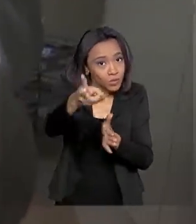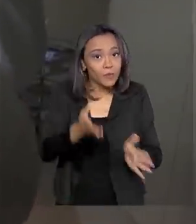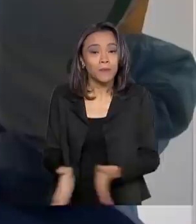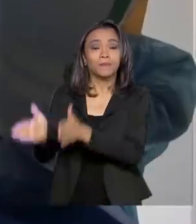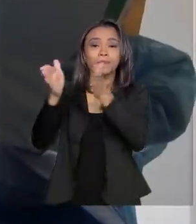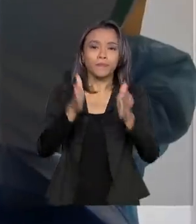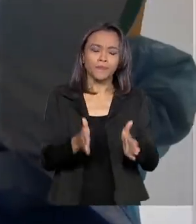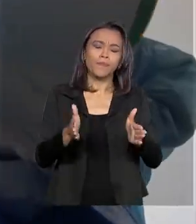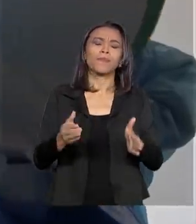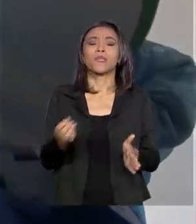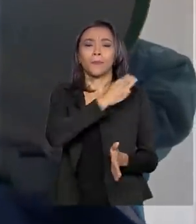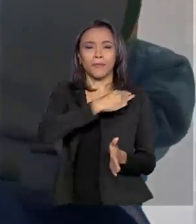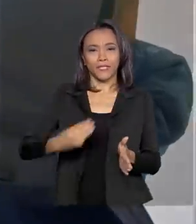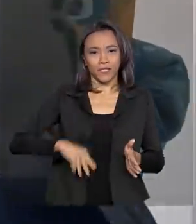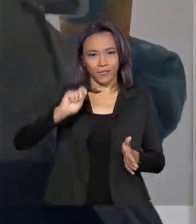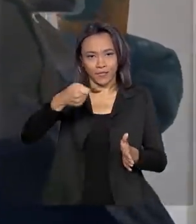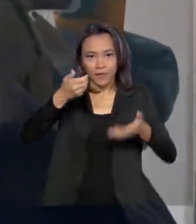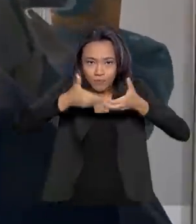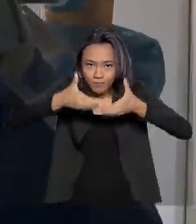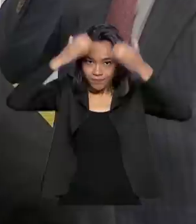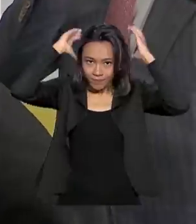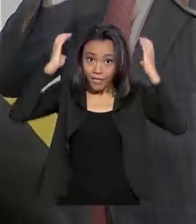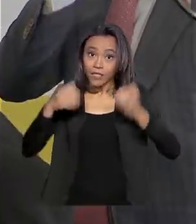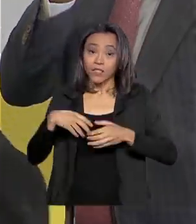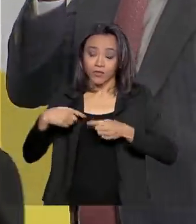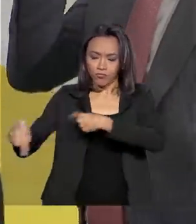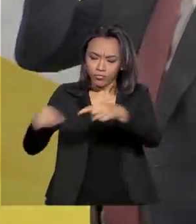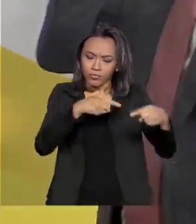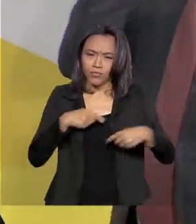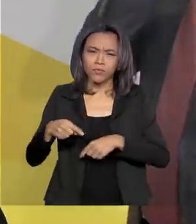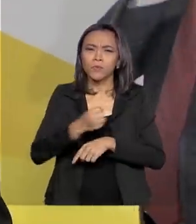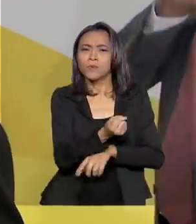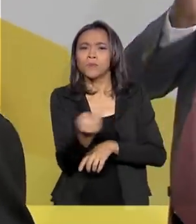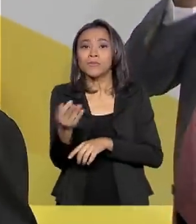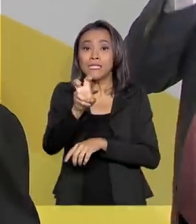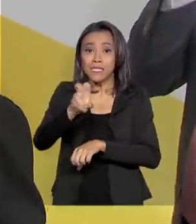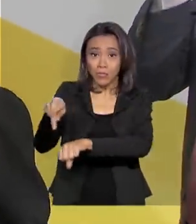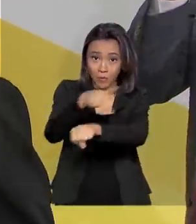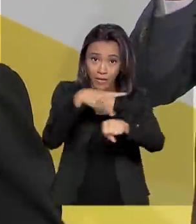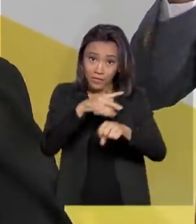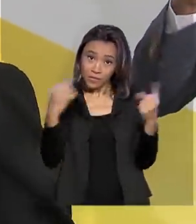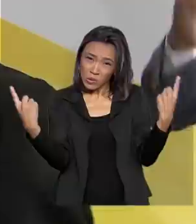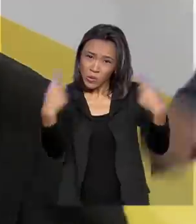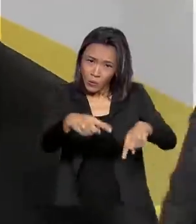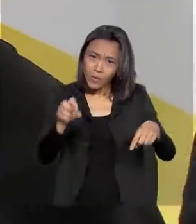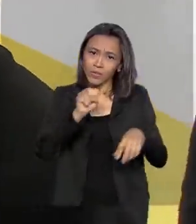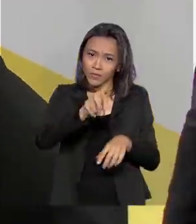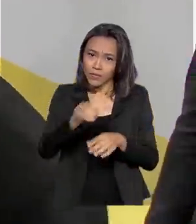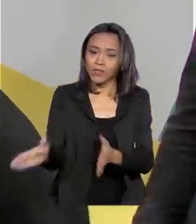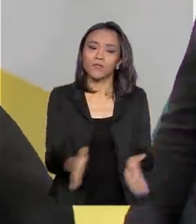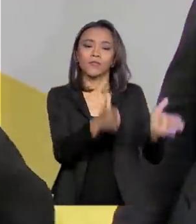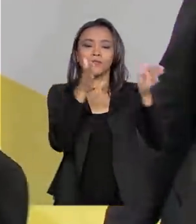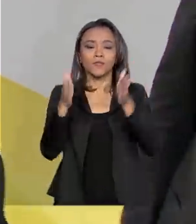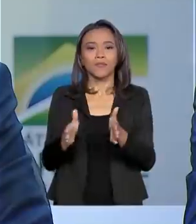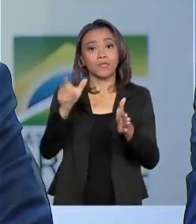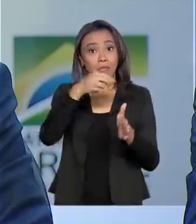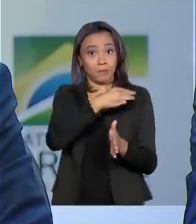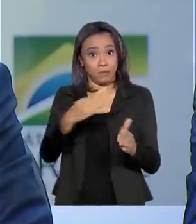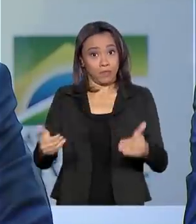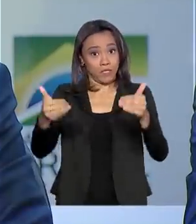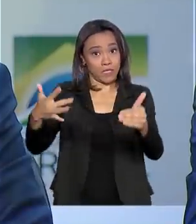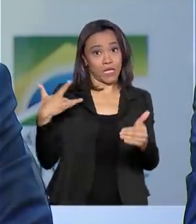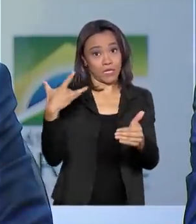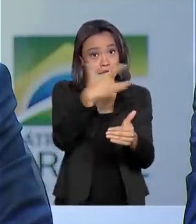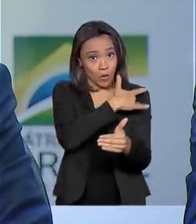Ministro Marcos Pontes discute com mais cinco países plano para combater o novo vírus. E o Ministério da Saúde passa a